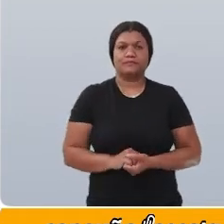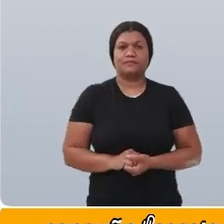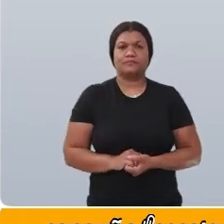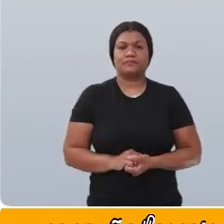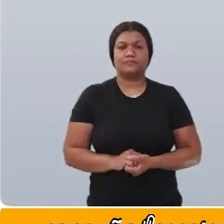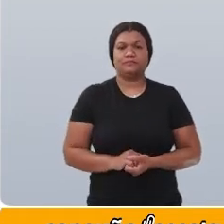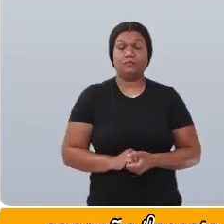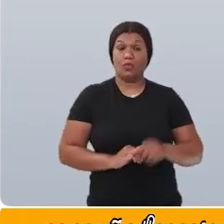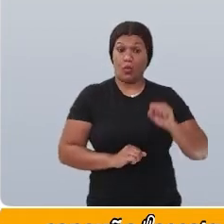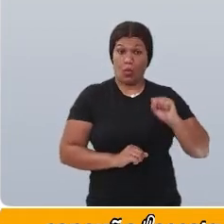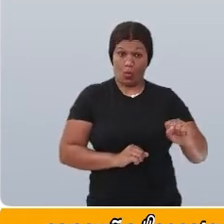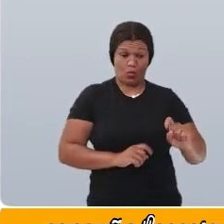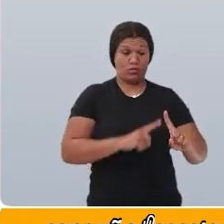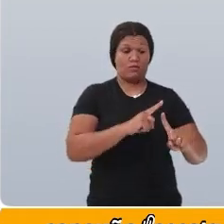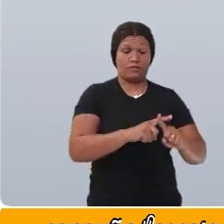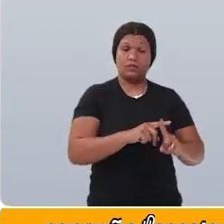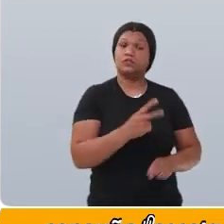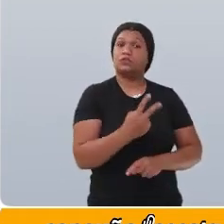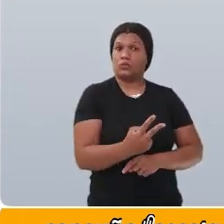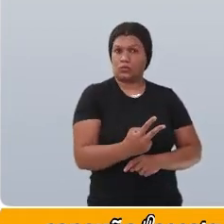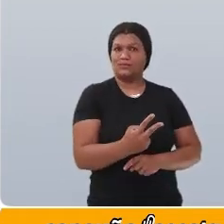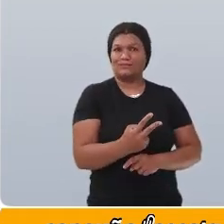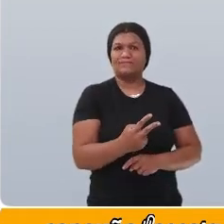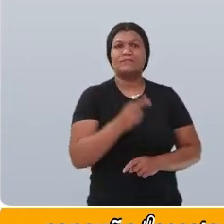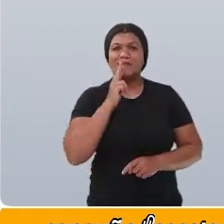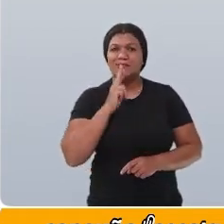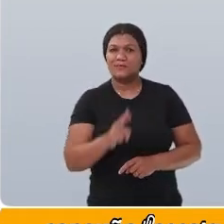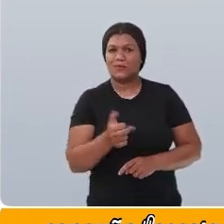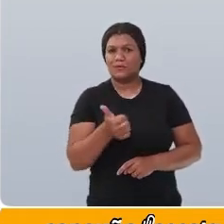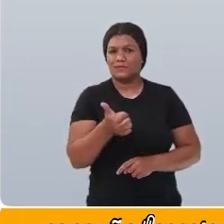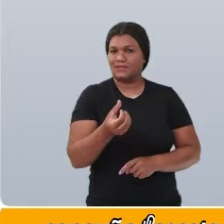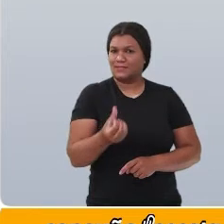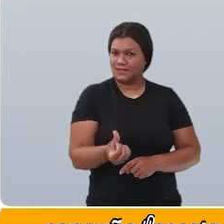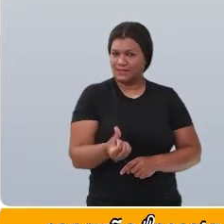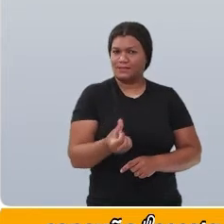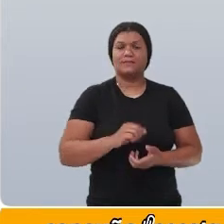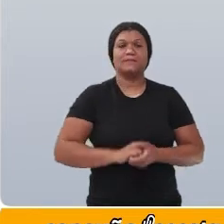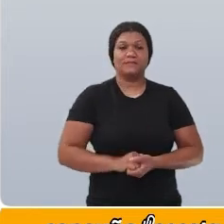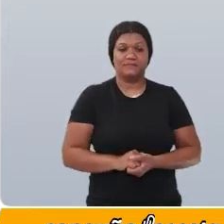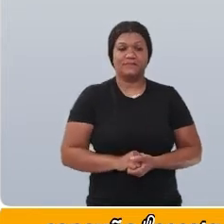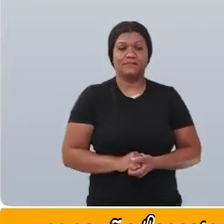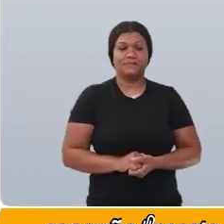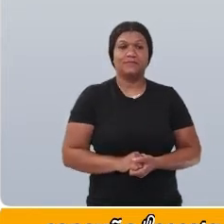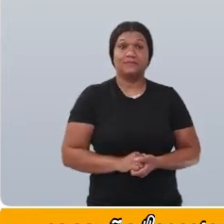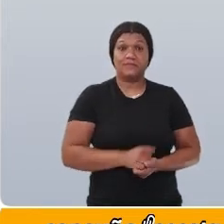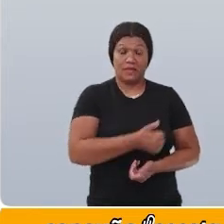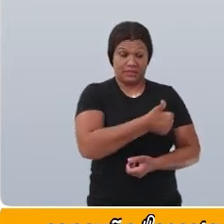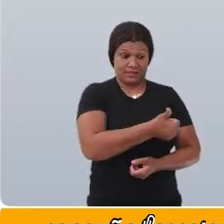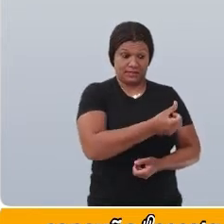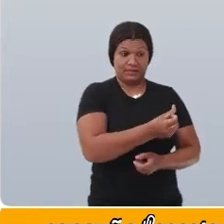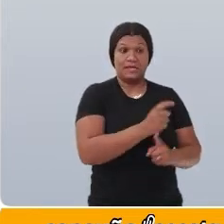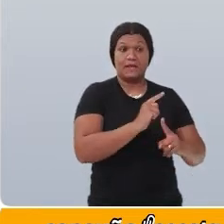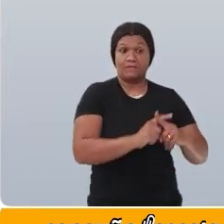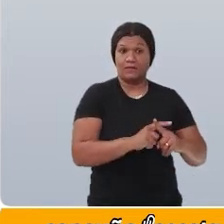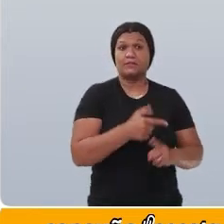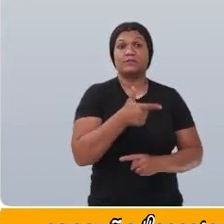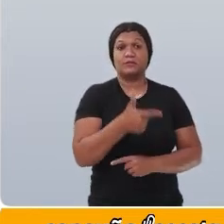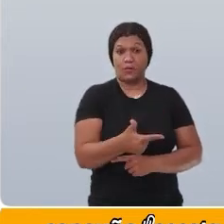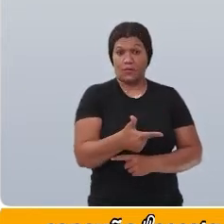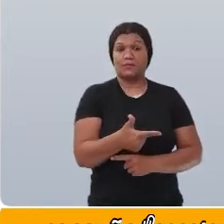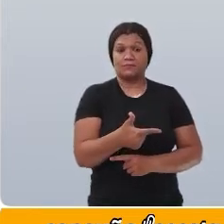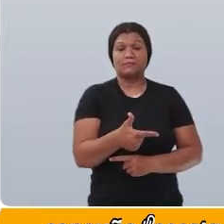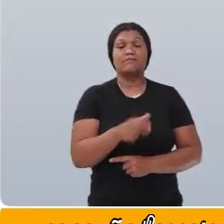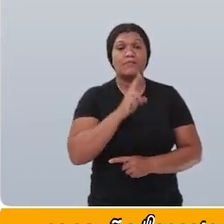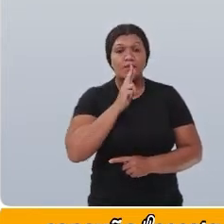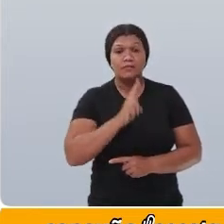8 vezes 2 é igual a 16. 16 vezes 2